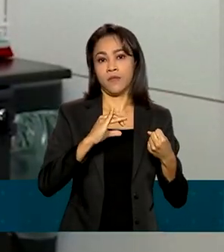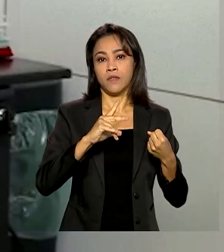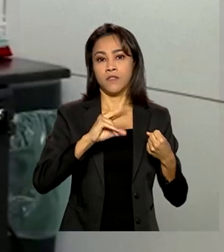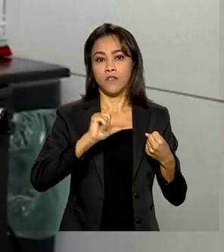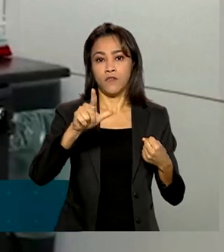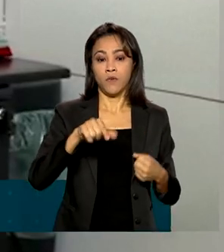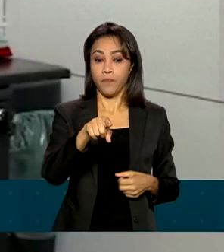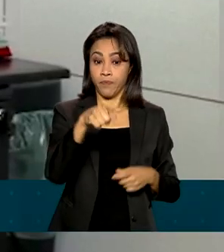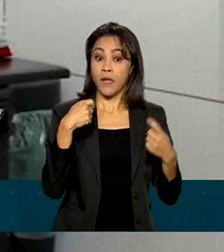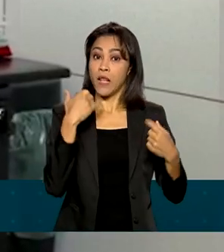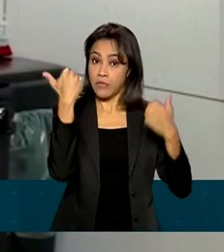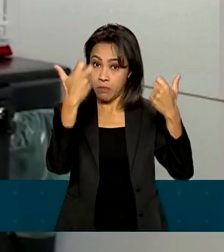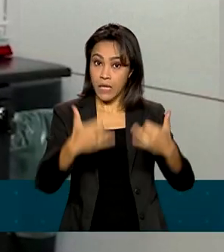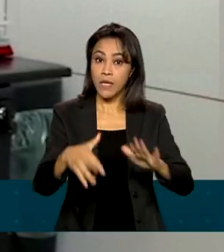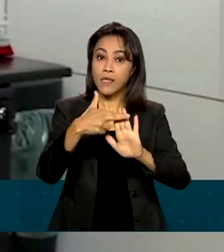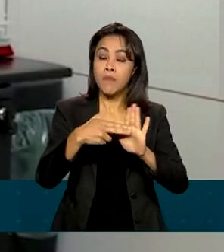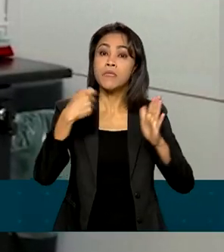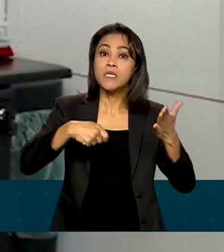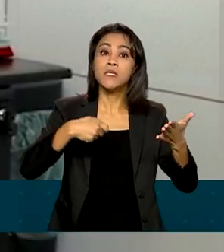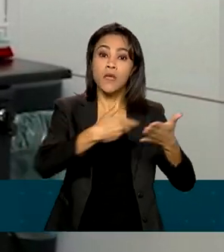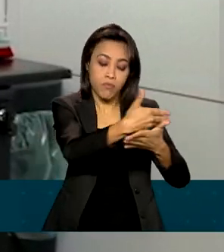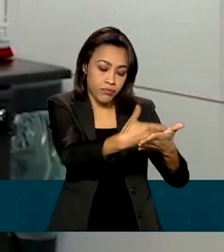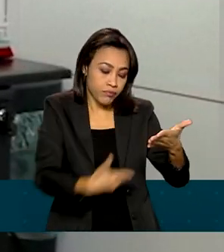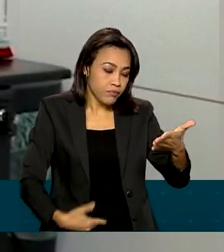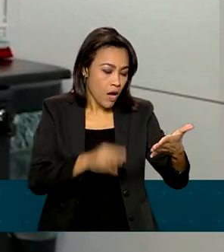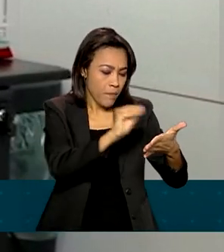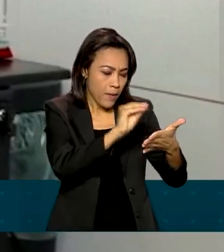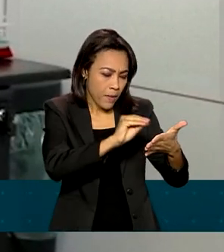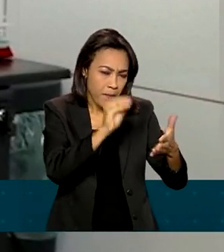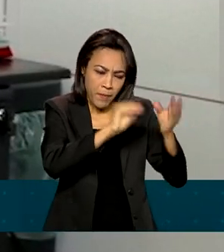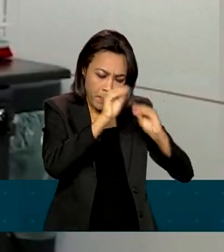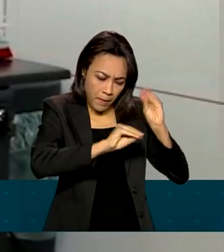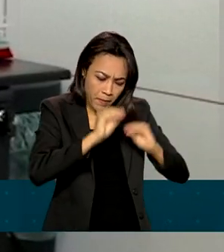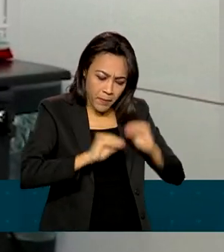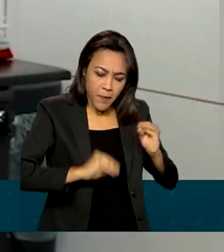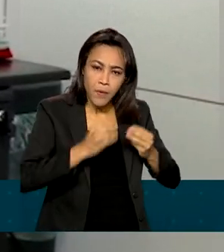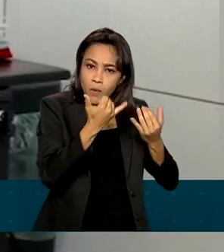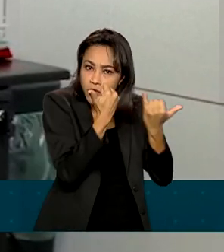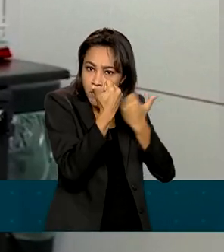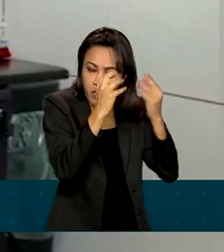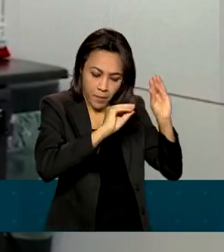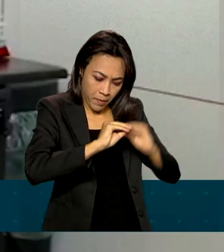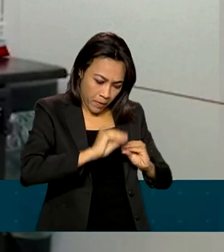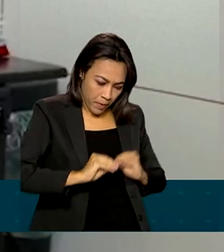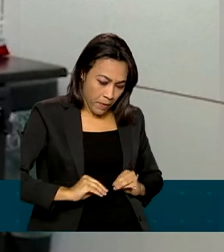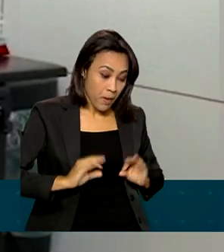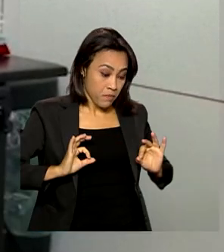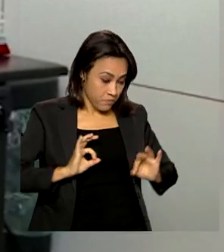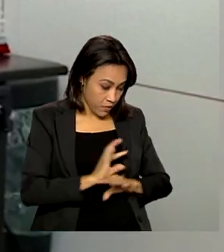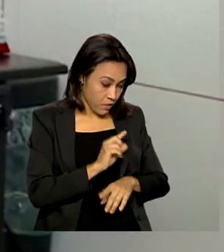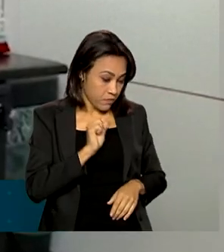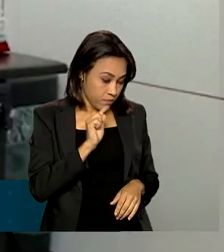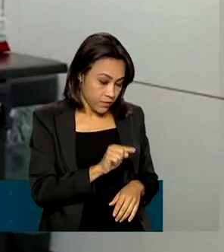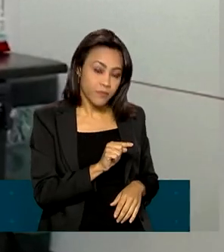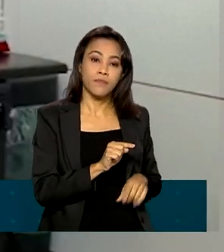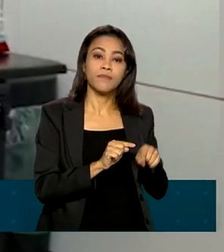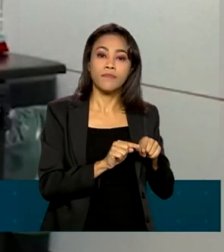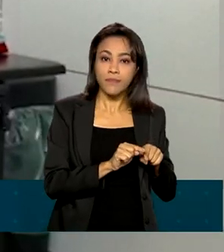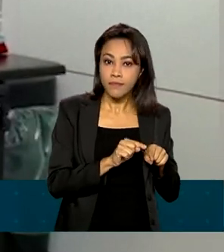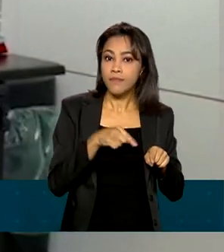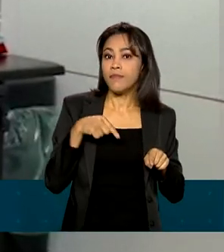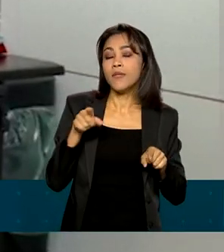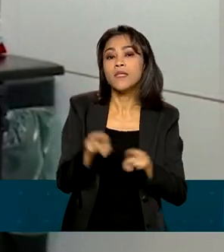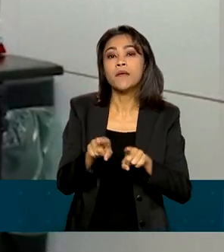preencher os formulários no tempo e com as informações precisas para garantir o reconhecimento federal de situação de emergência,